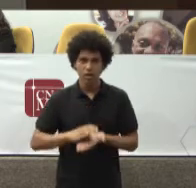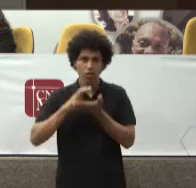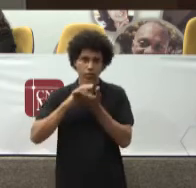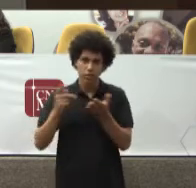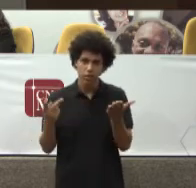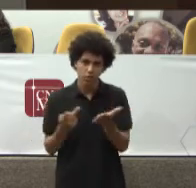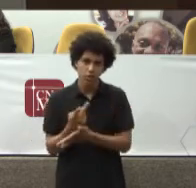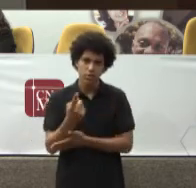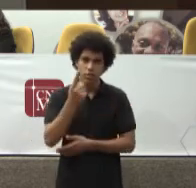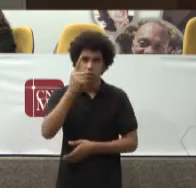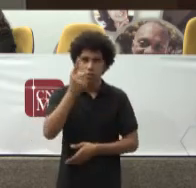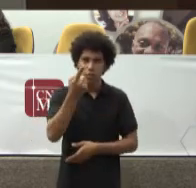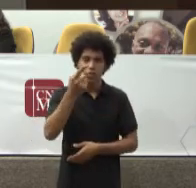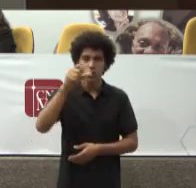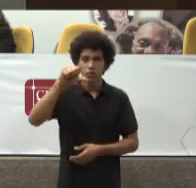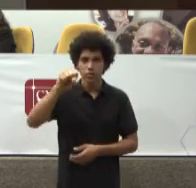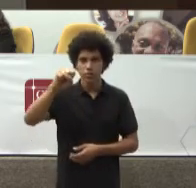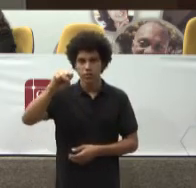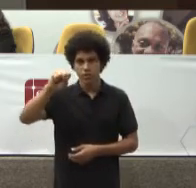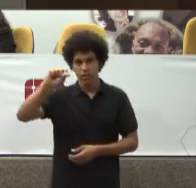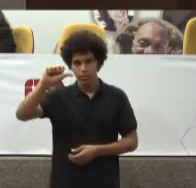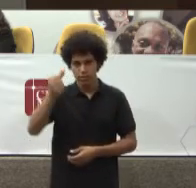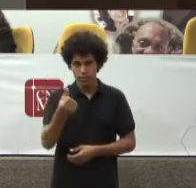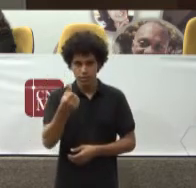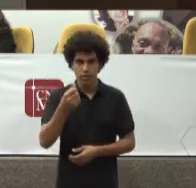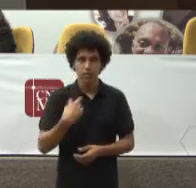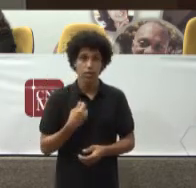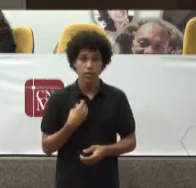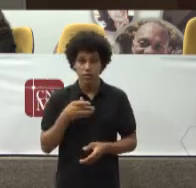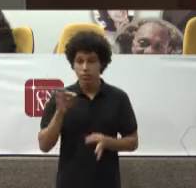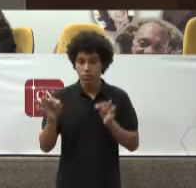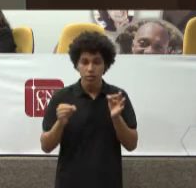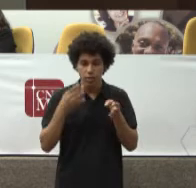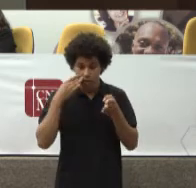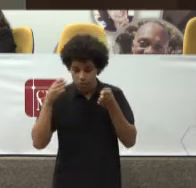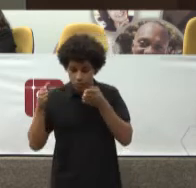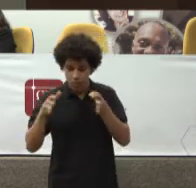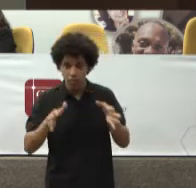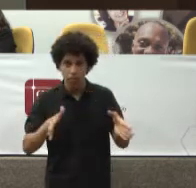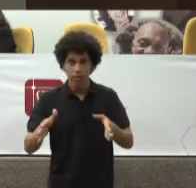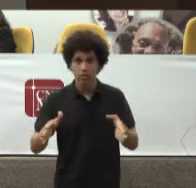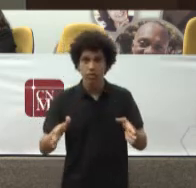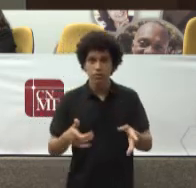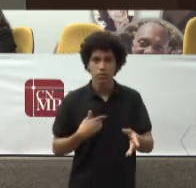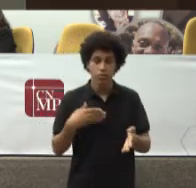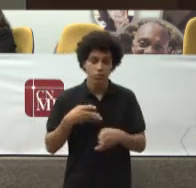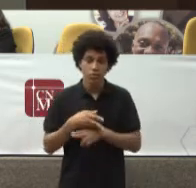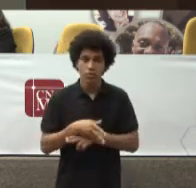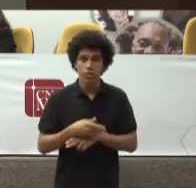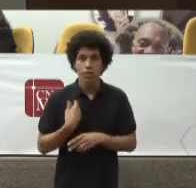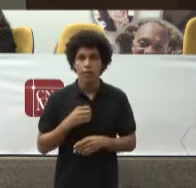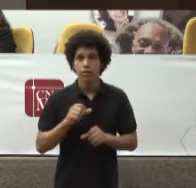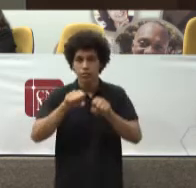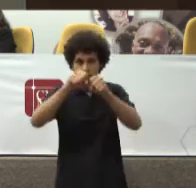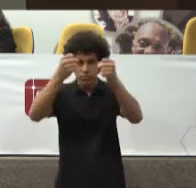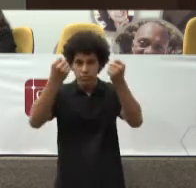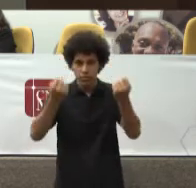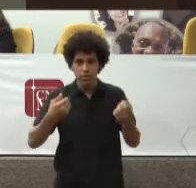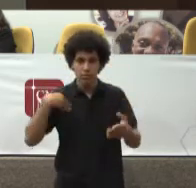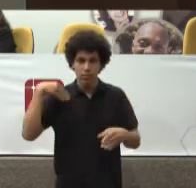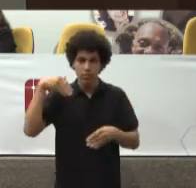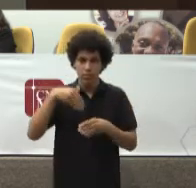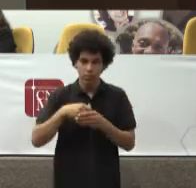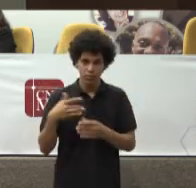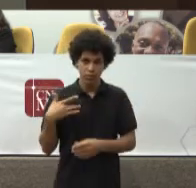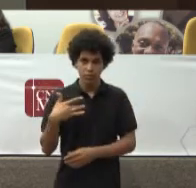E traçou Como orientações Como parâmetros Para um sistema De saúde Que ao final E ao